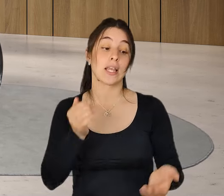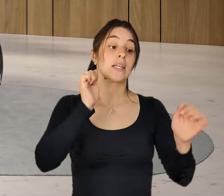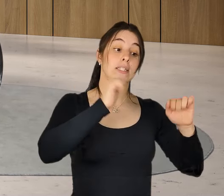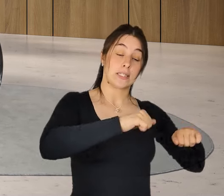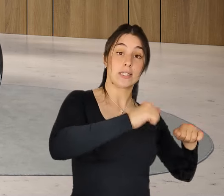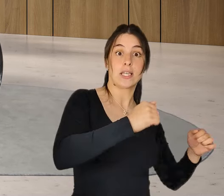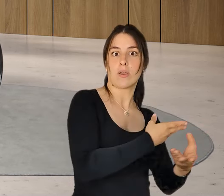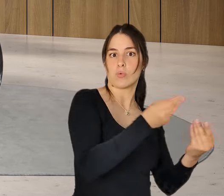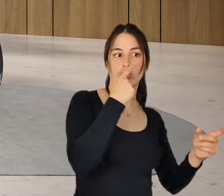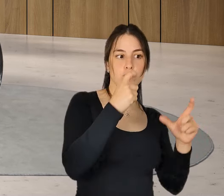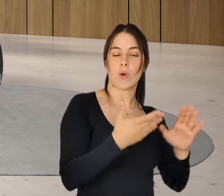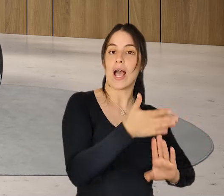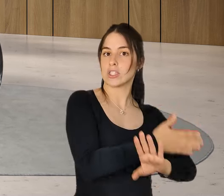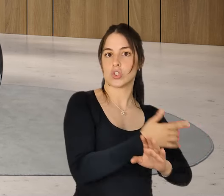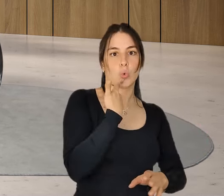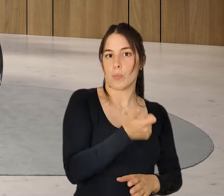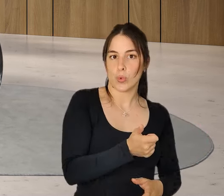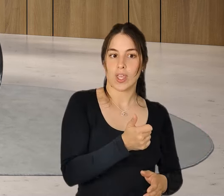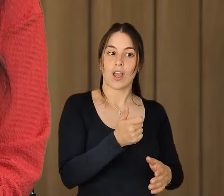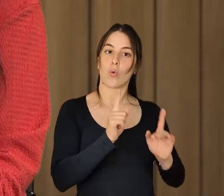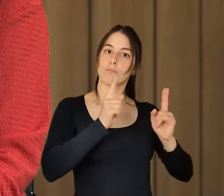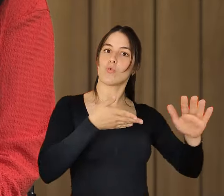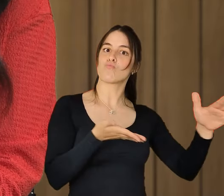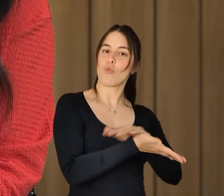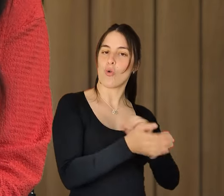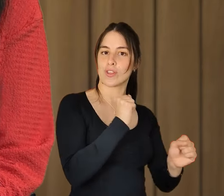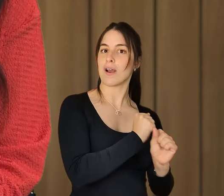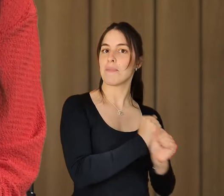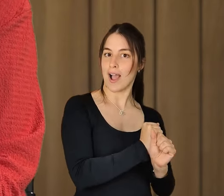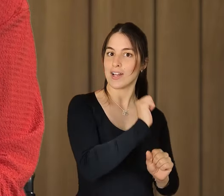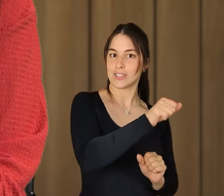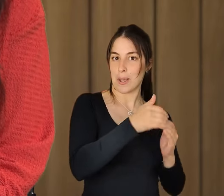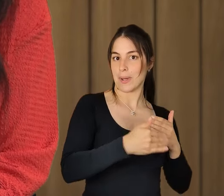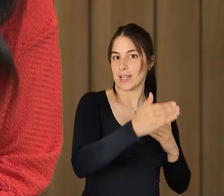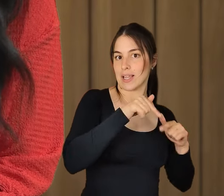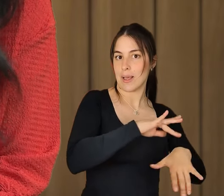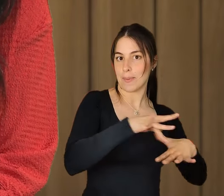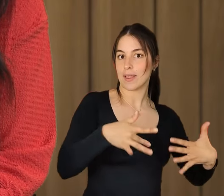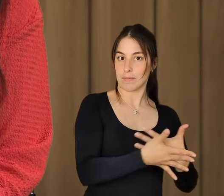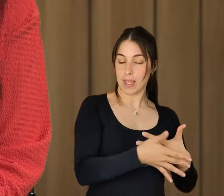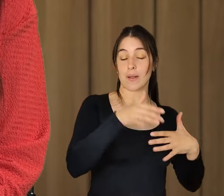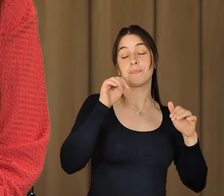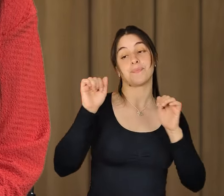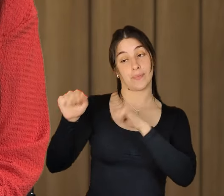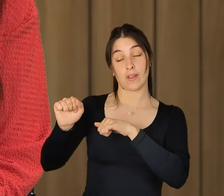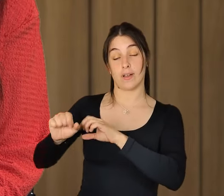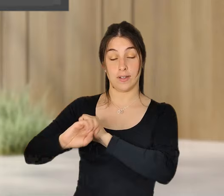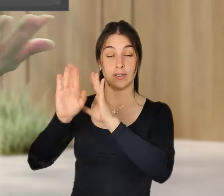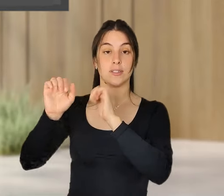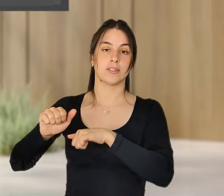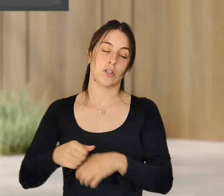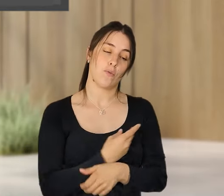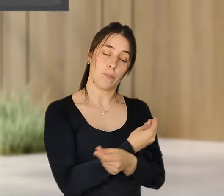não podiam, não é? Que não... Que puderam... que puderam contribuir e foi,